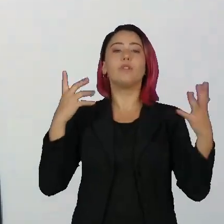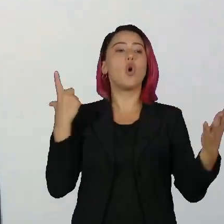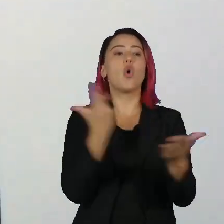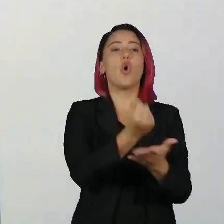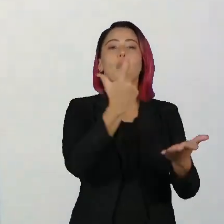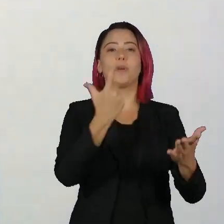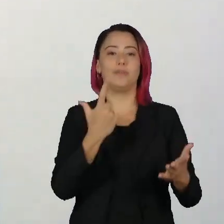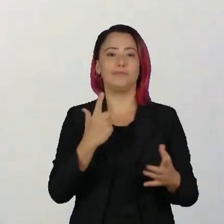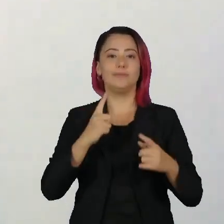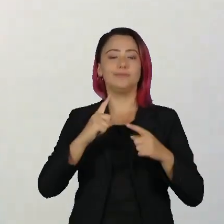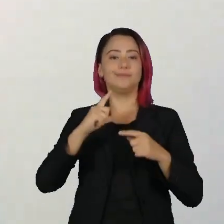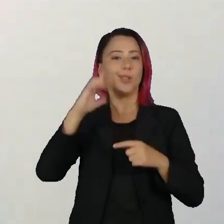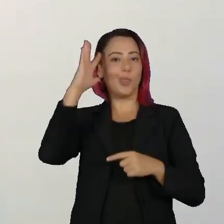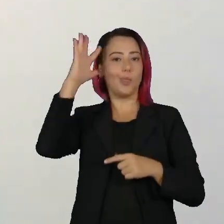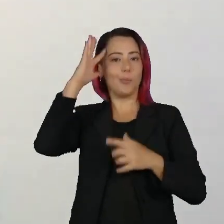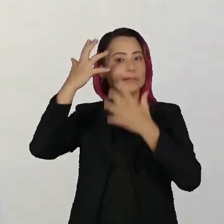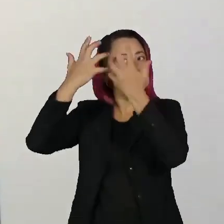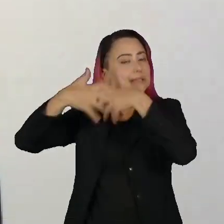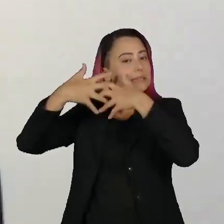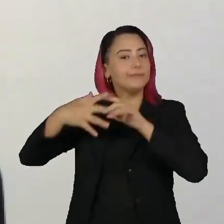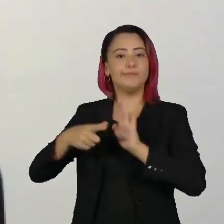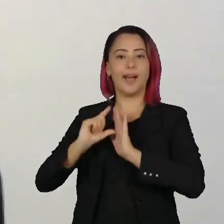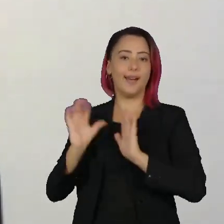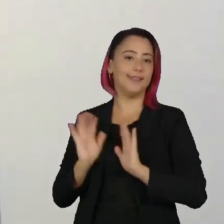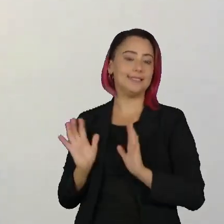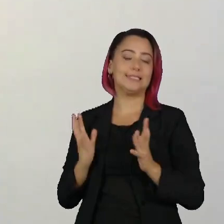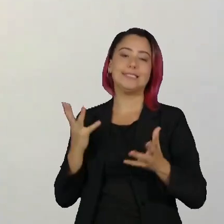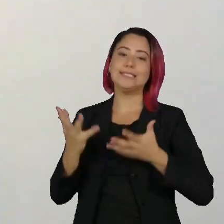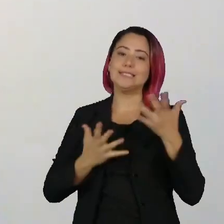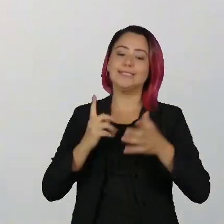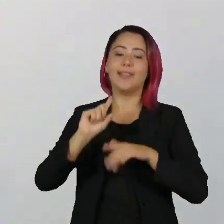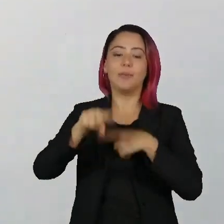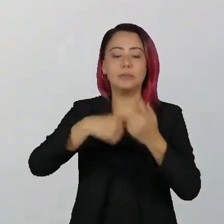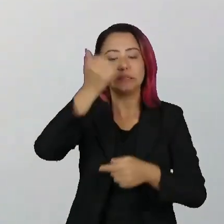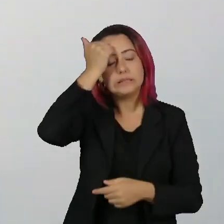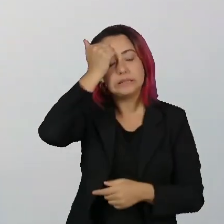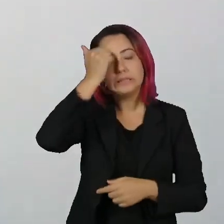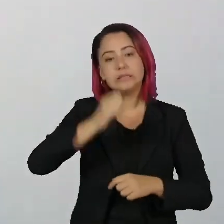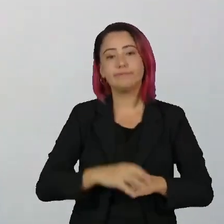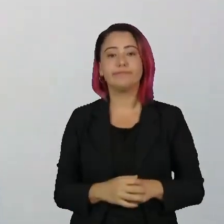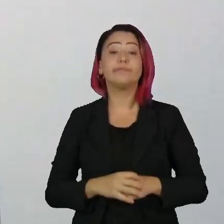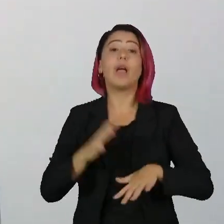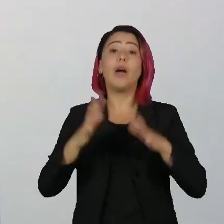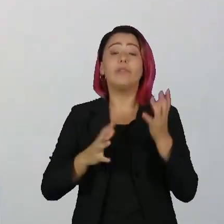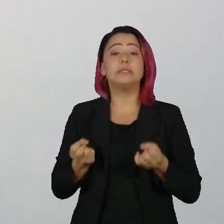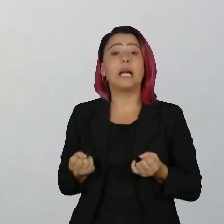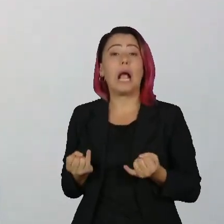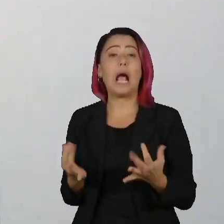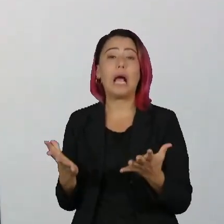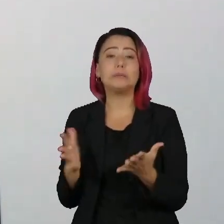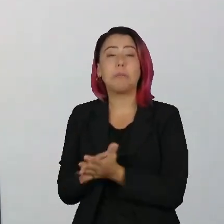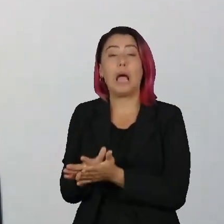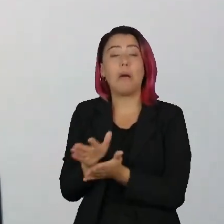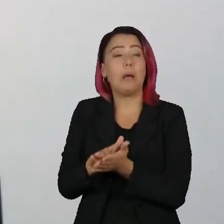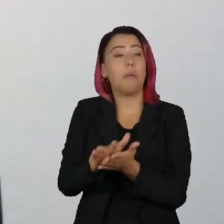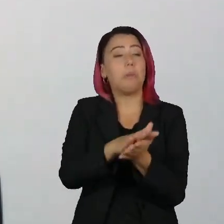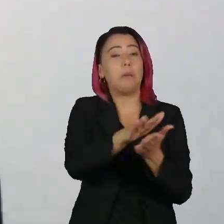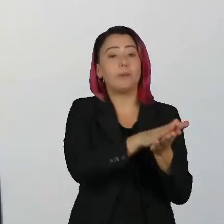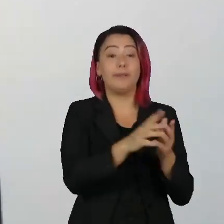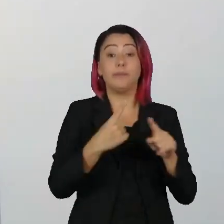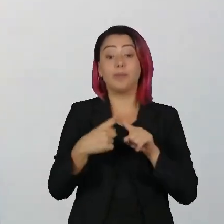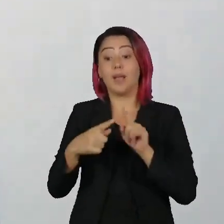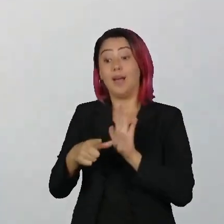escolhas e decisões financeiras que não vão ser tão benéficos, seja gastando mais do que talvez eu havia